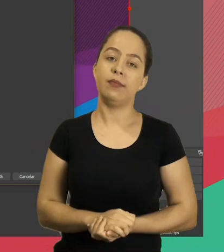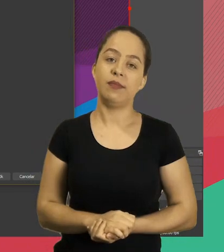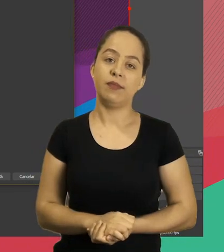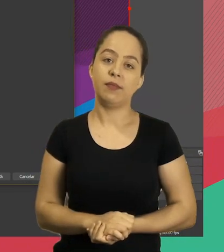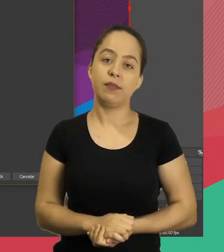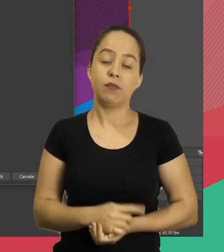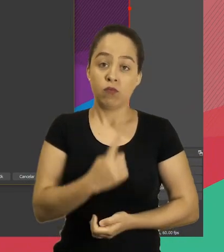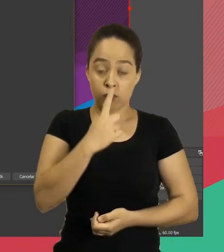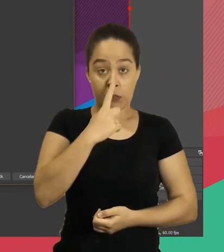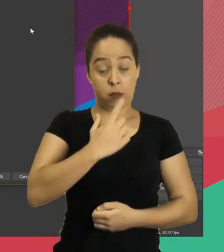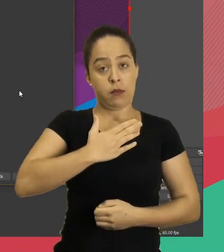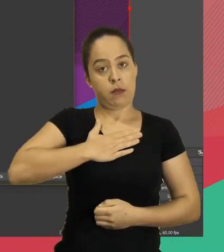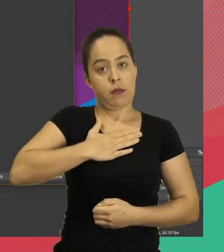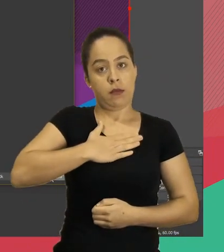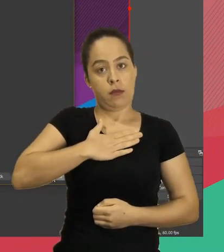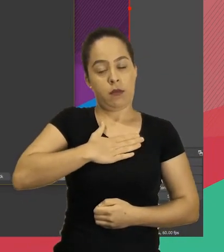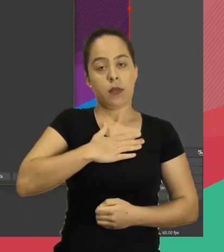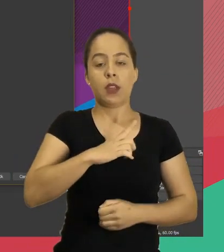um e tal.